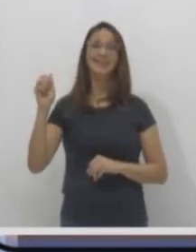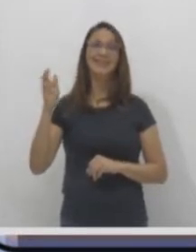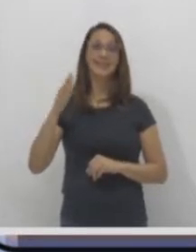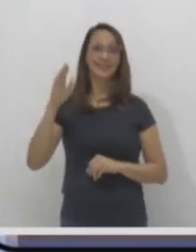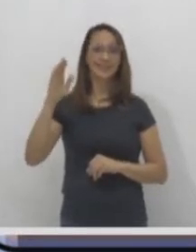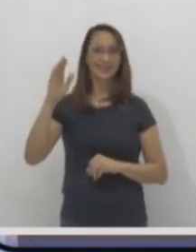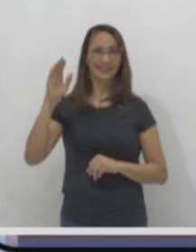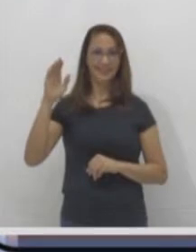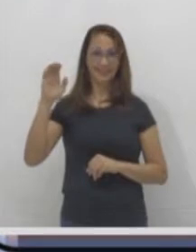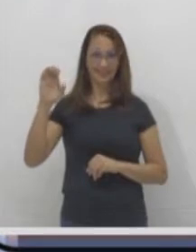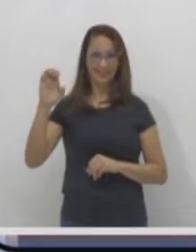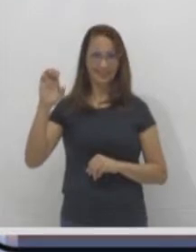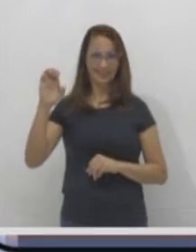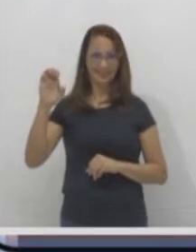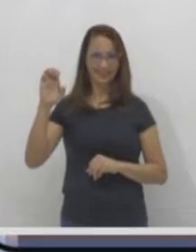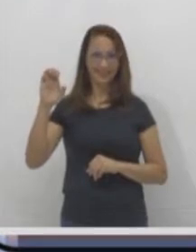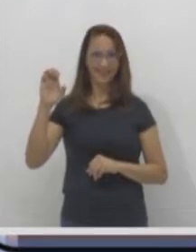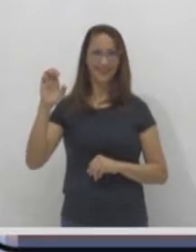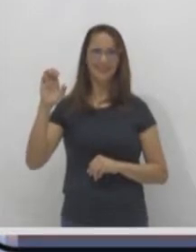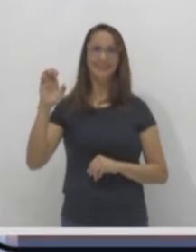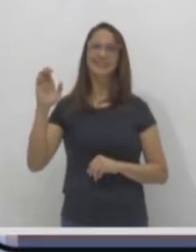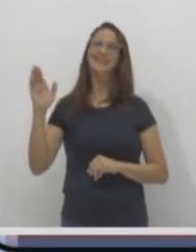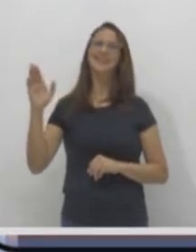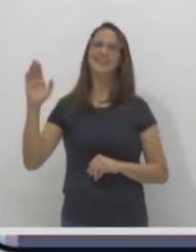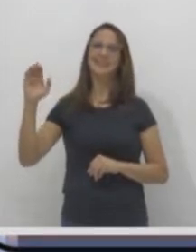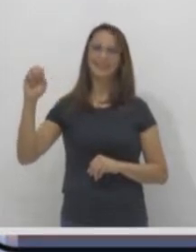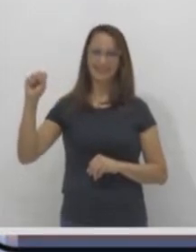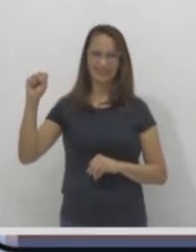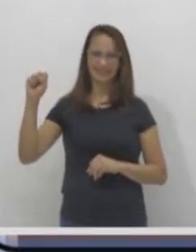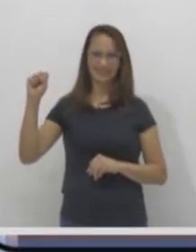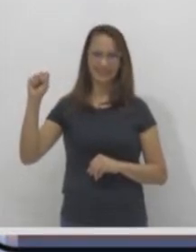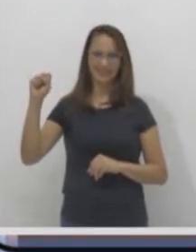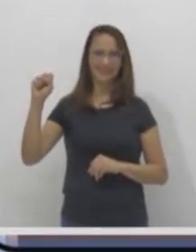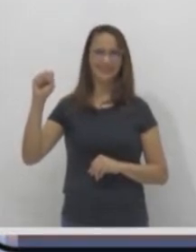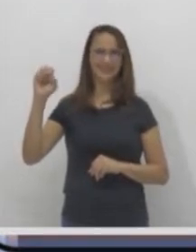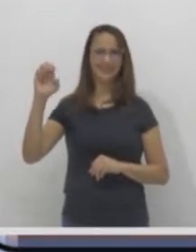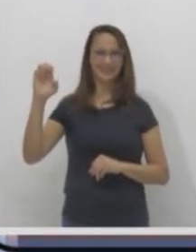E S E